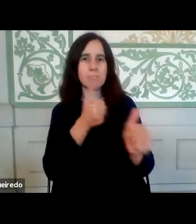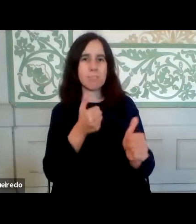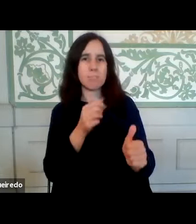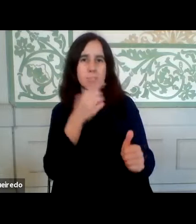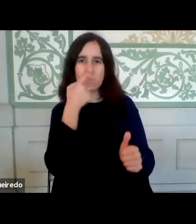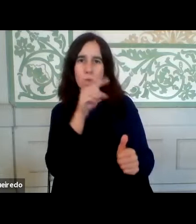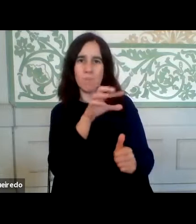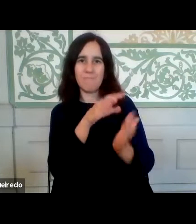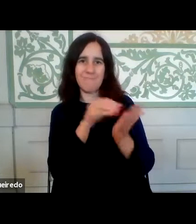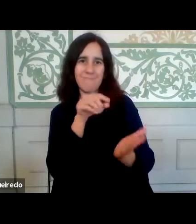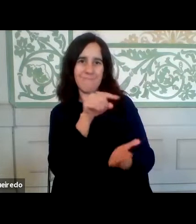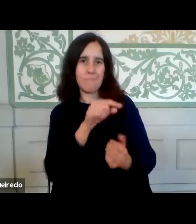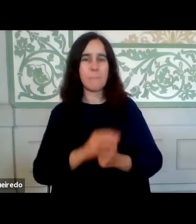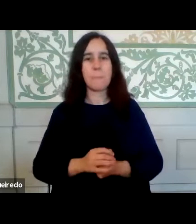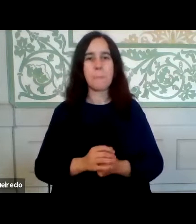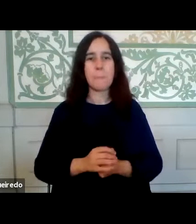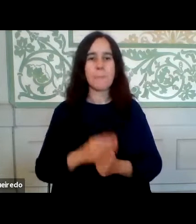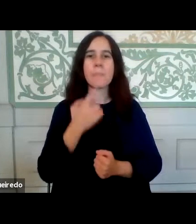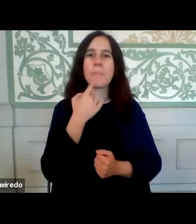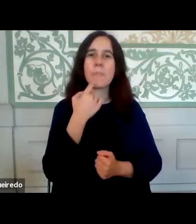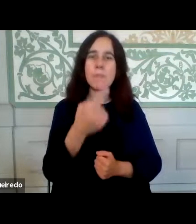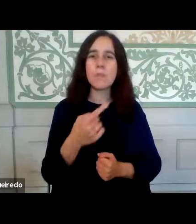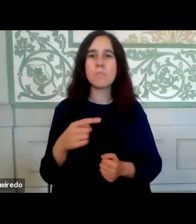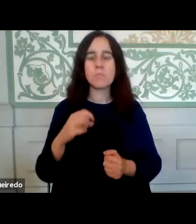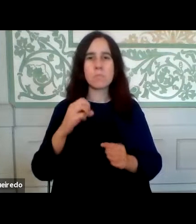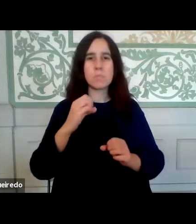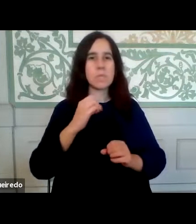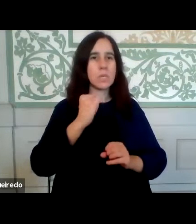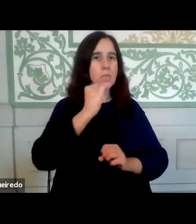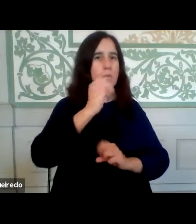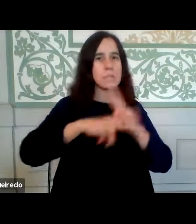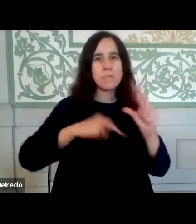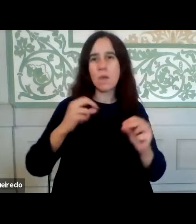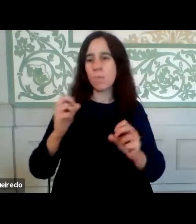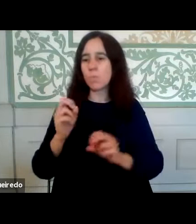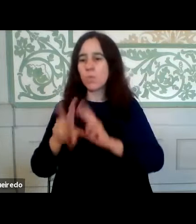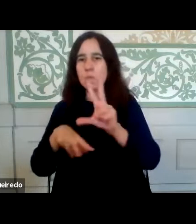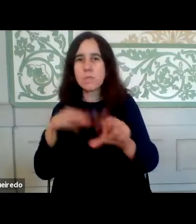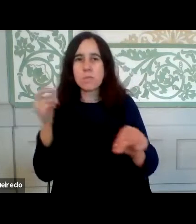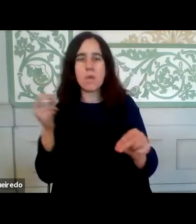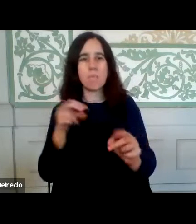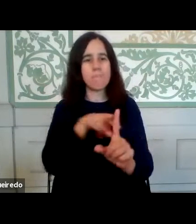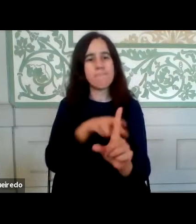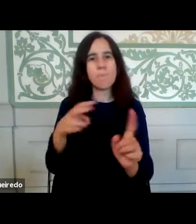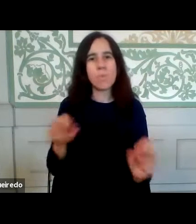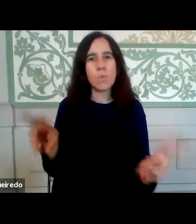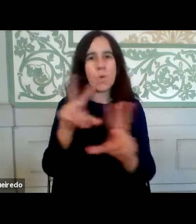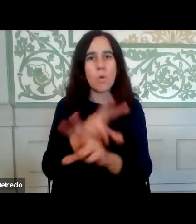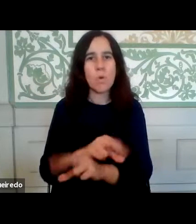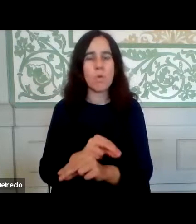que tudo este movimento de inovação, de modernização, de novas abordagens, de